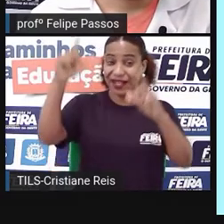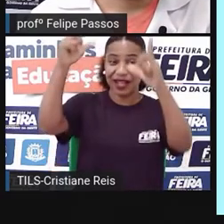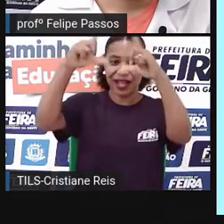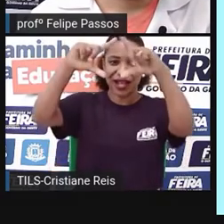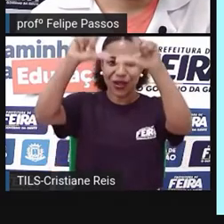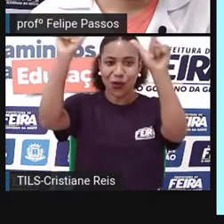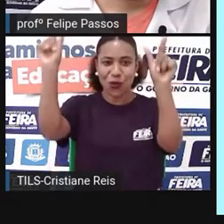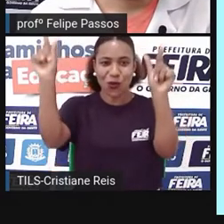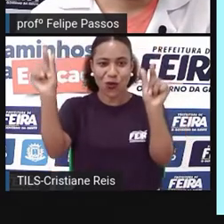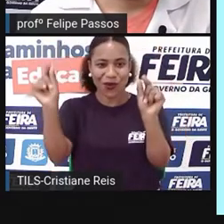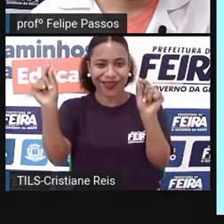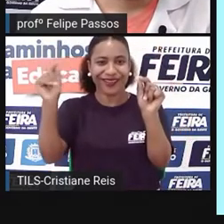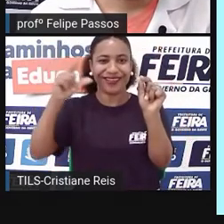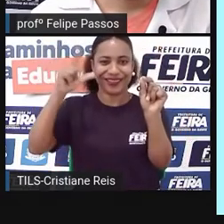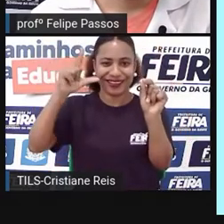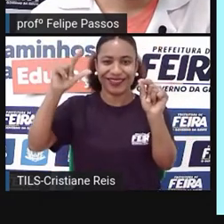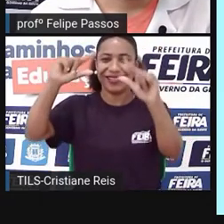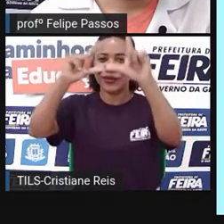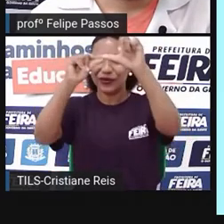eu consegui pegar as estrelas e a Lua.